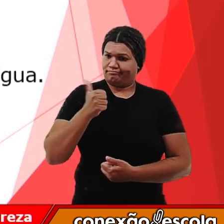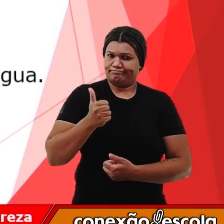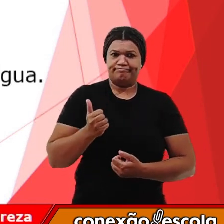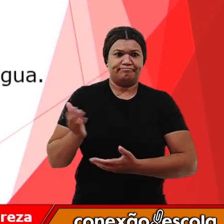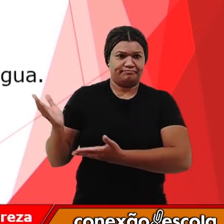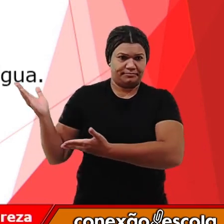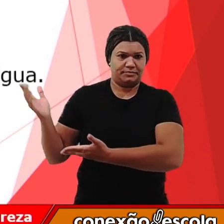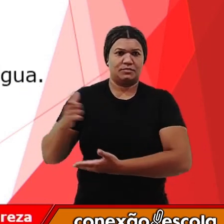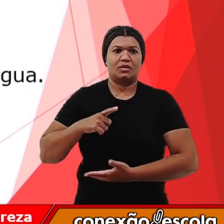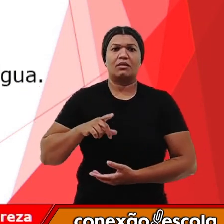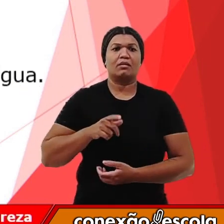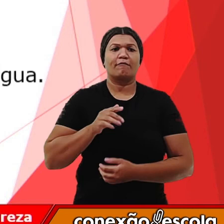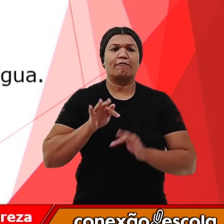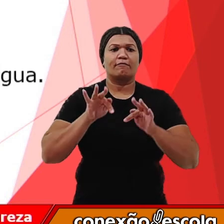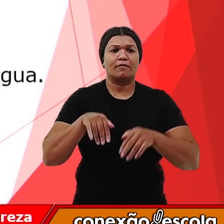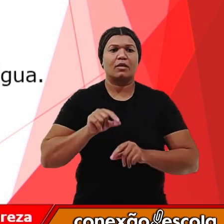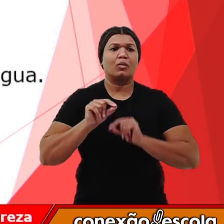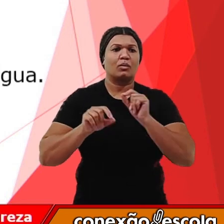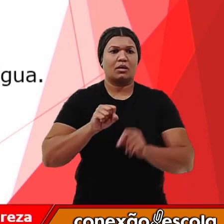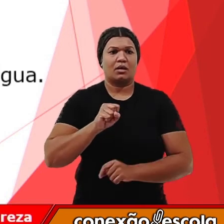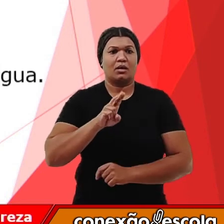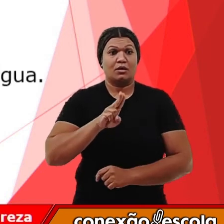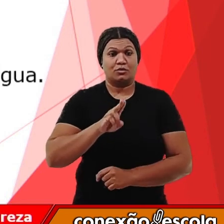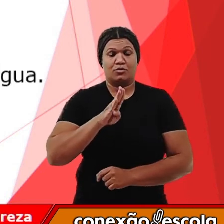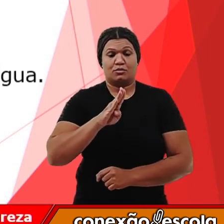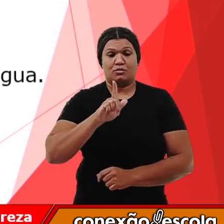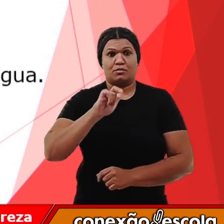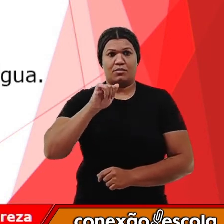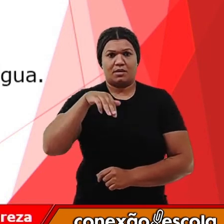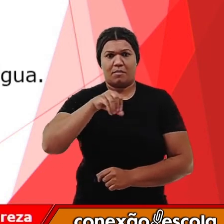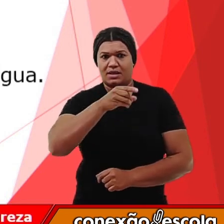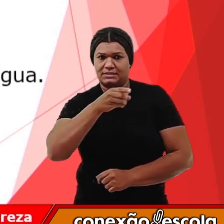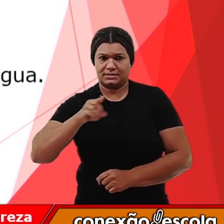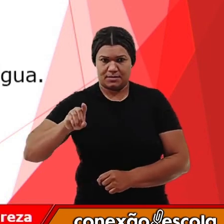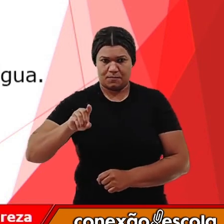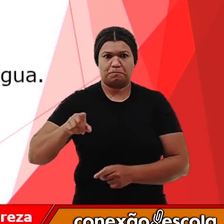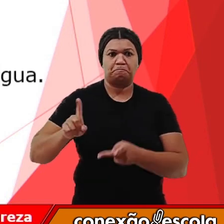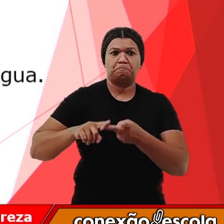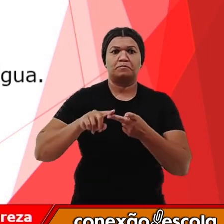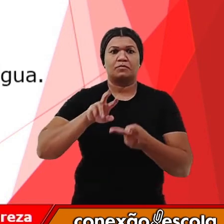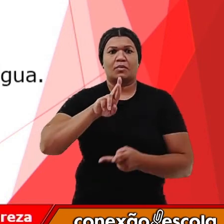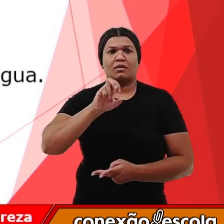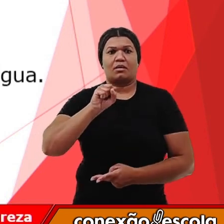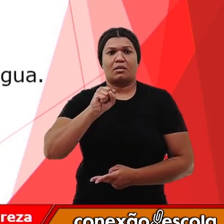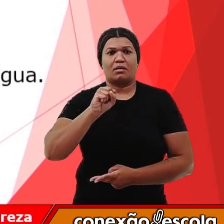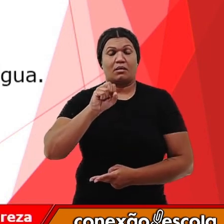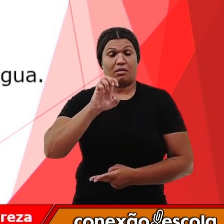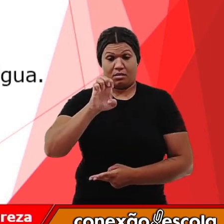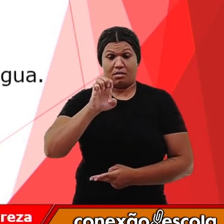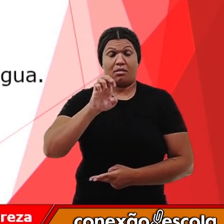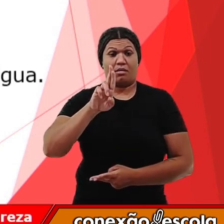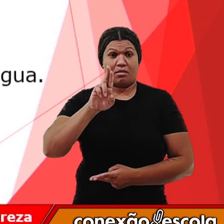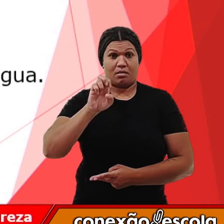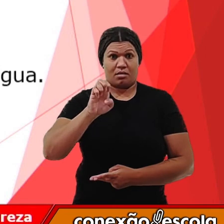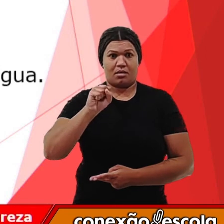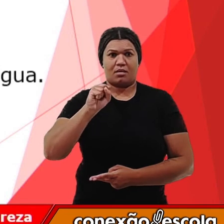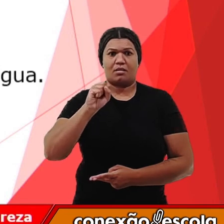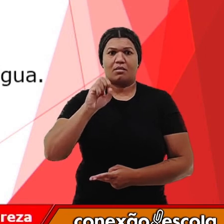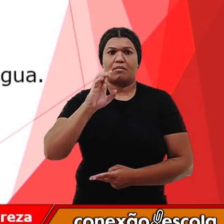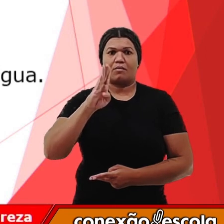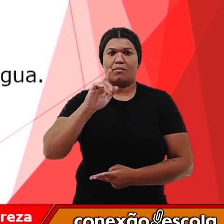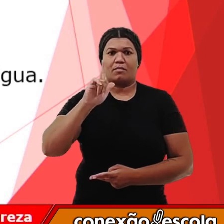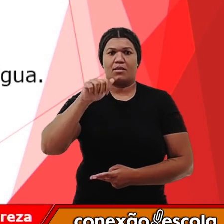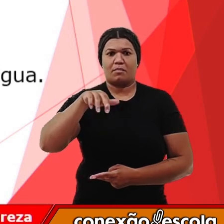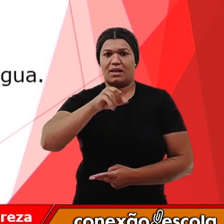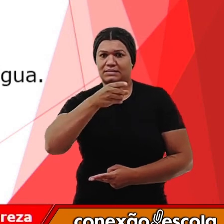a resublimação. A sublimação é quando a água sai do estado sólido e vai direto para o estado